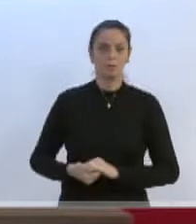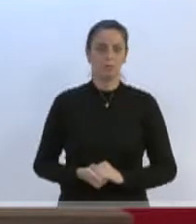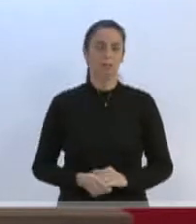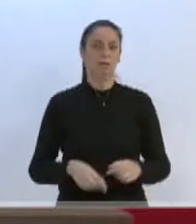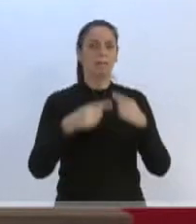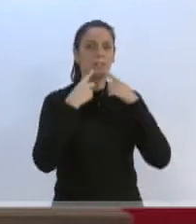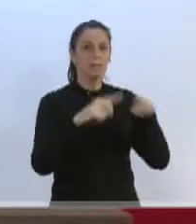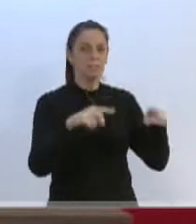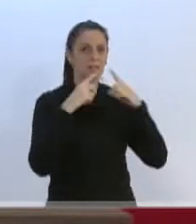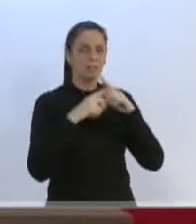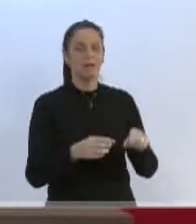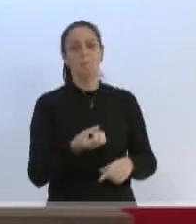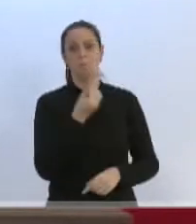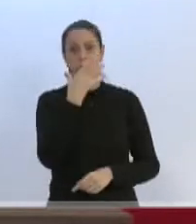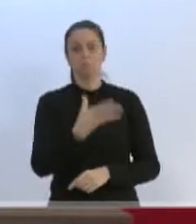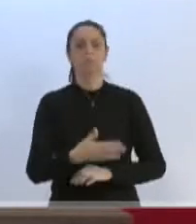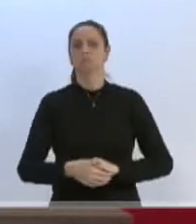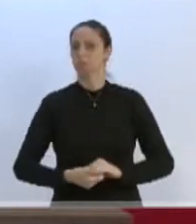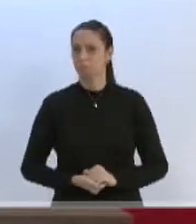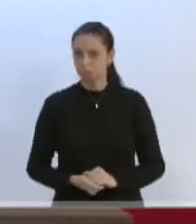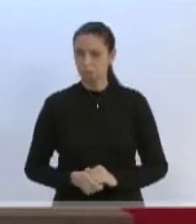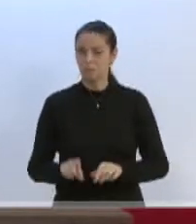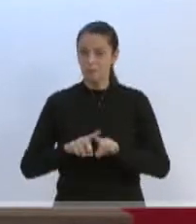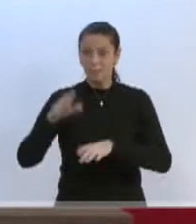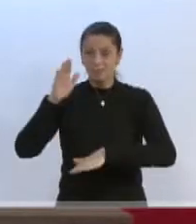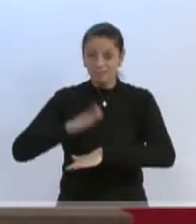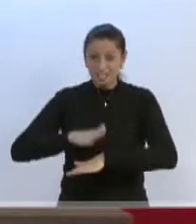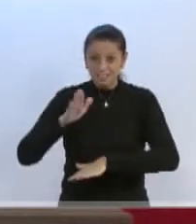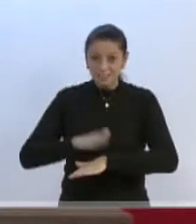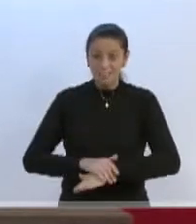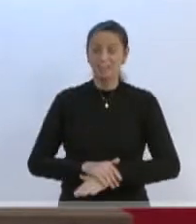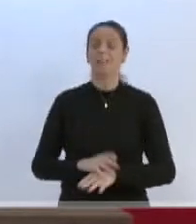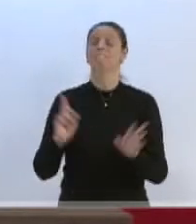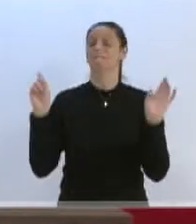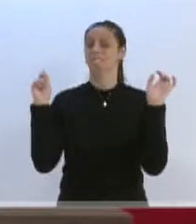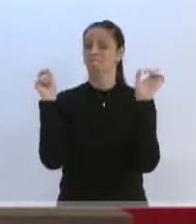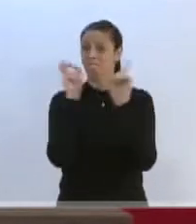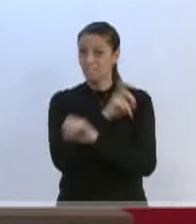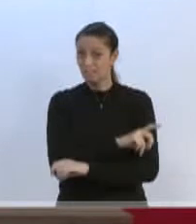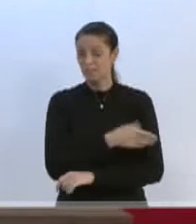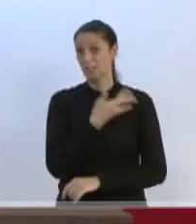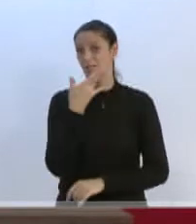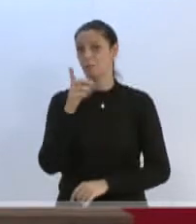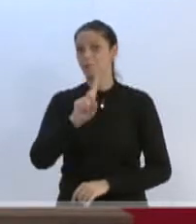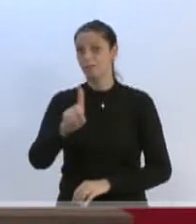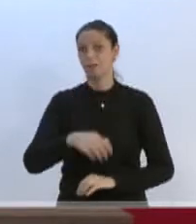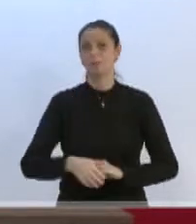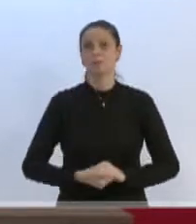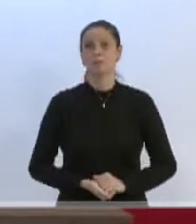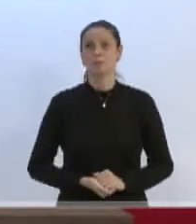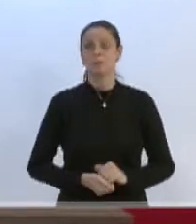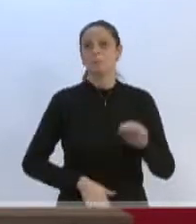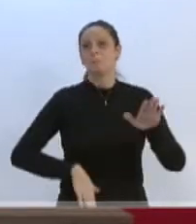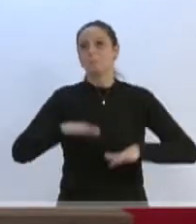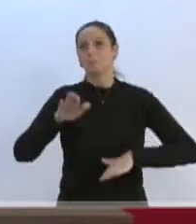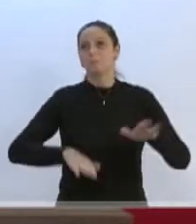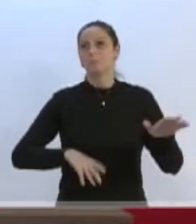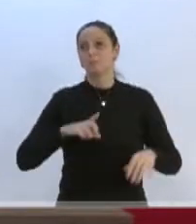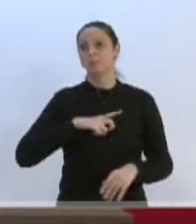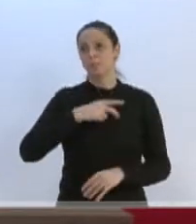criticar é tão bom, mas fazer é tão difícil, senhores. E muitas pessoas